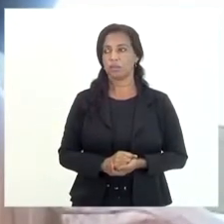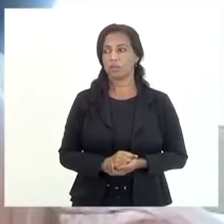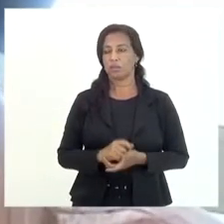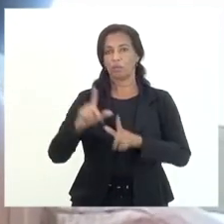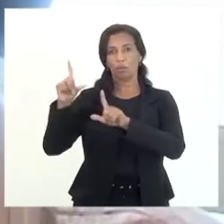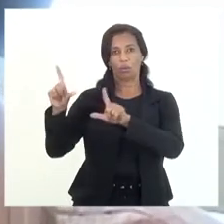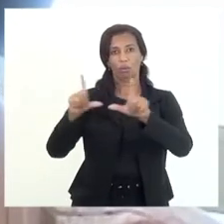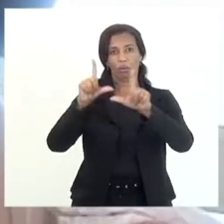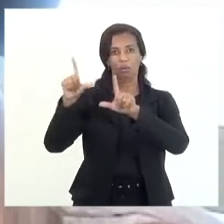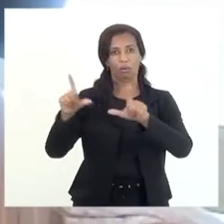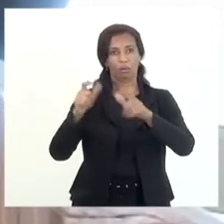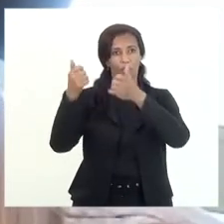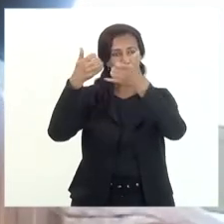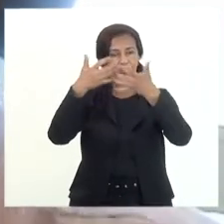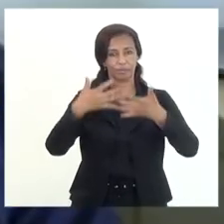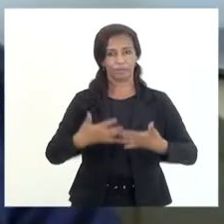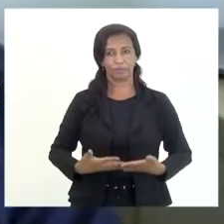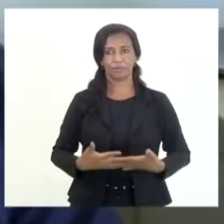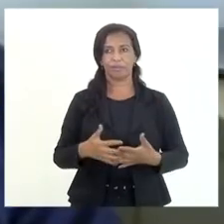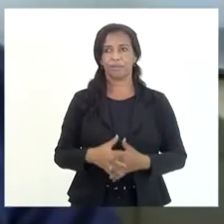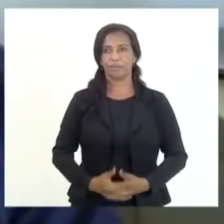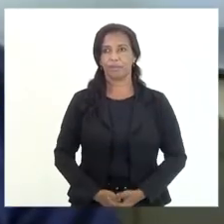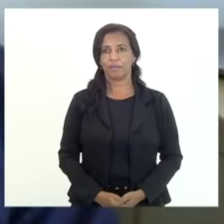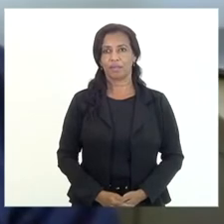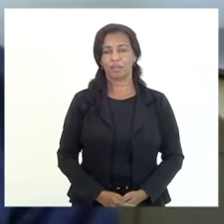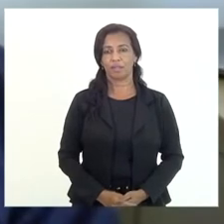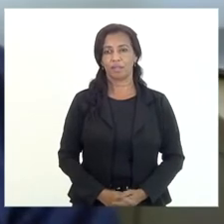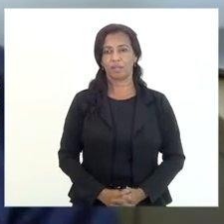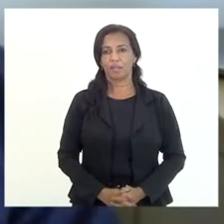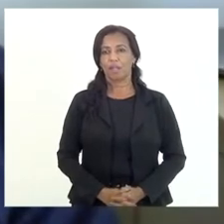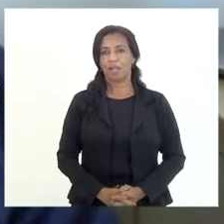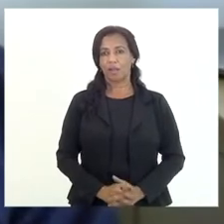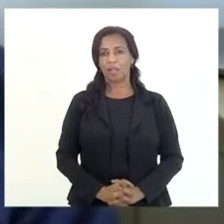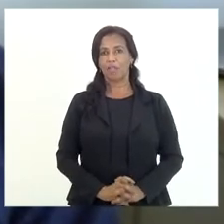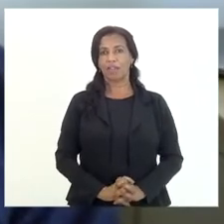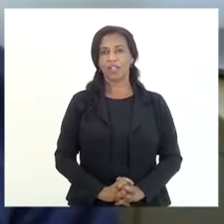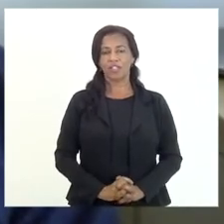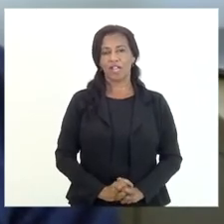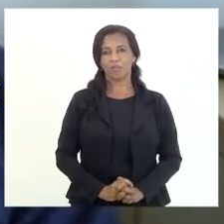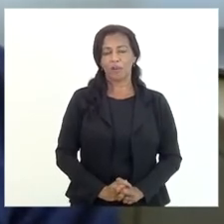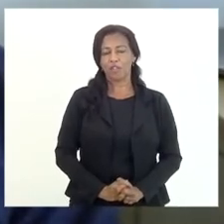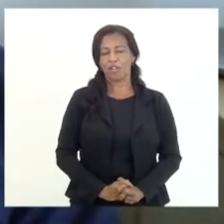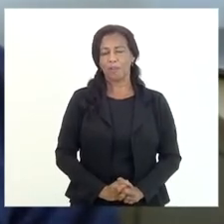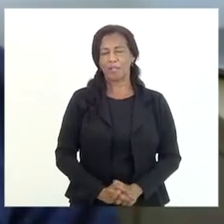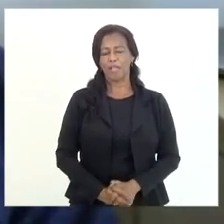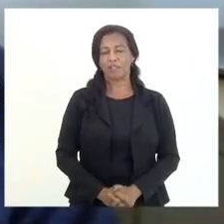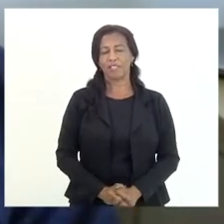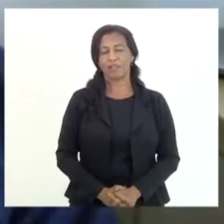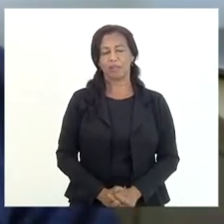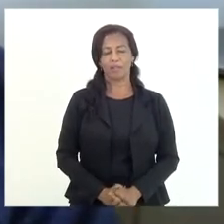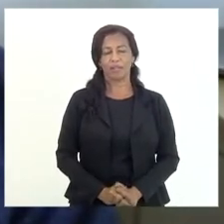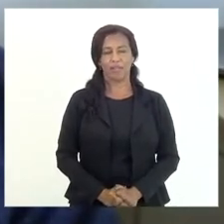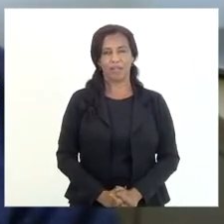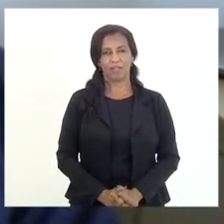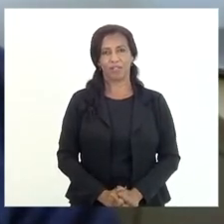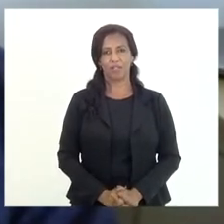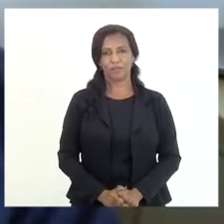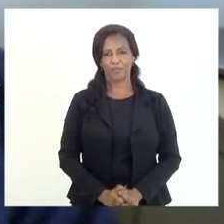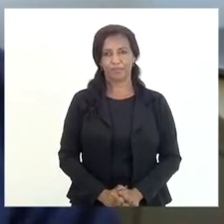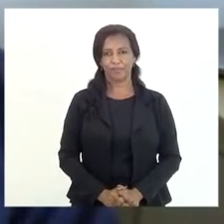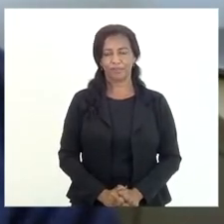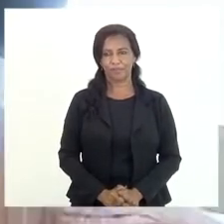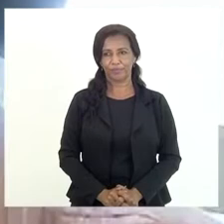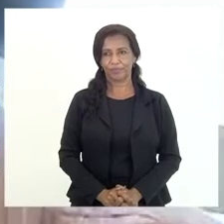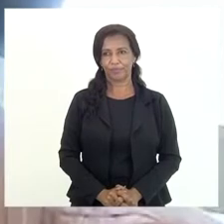tela aqui para tentar explicar isso espero que seja de uma forma abri o compartilhamento da tela para o doutor André Cisne por